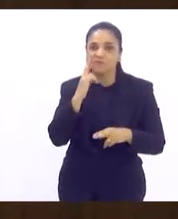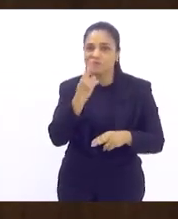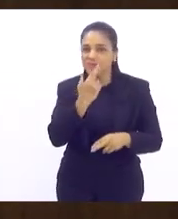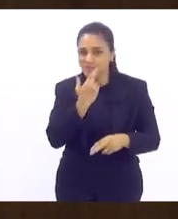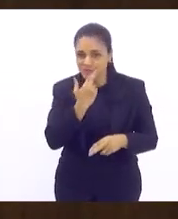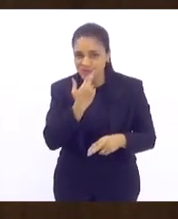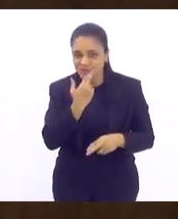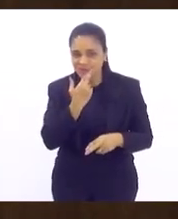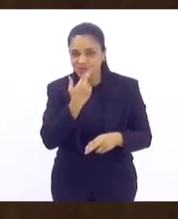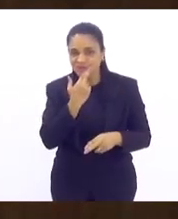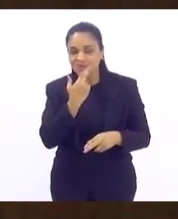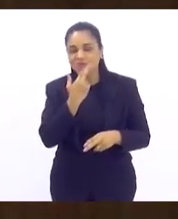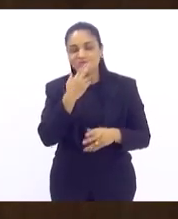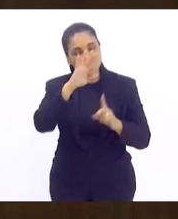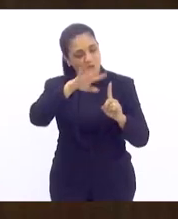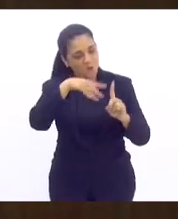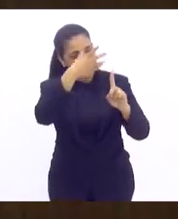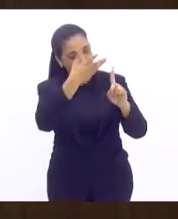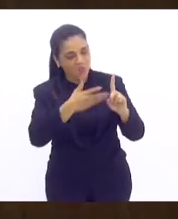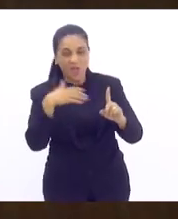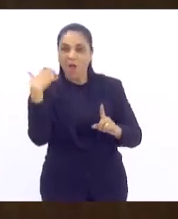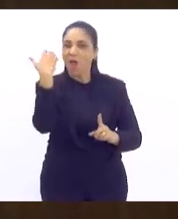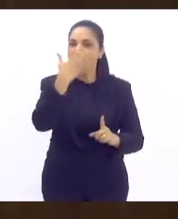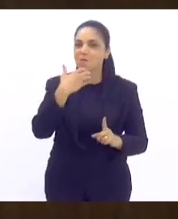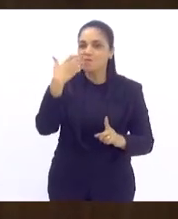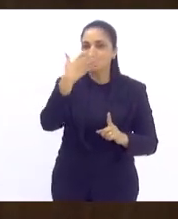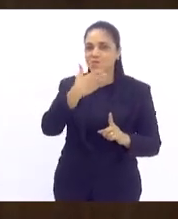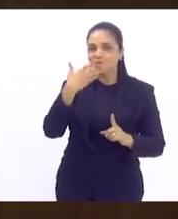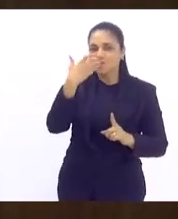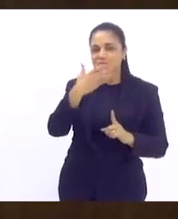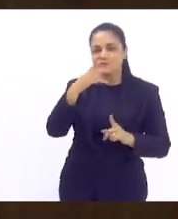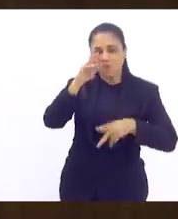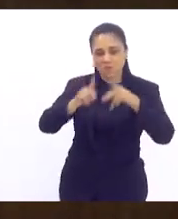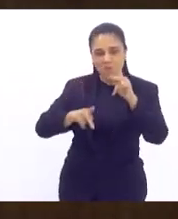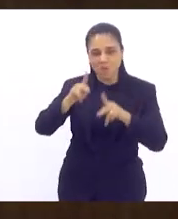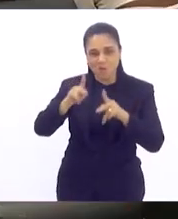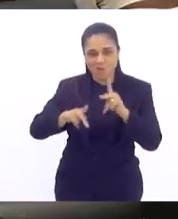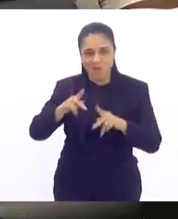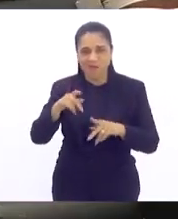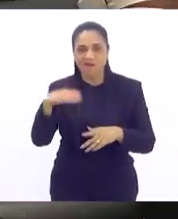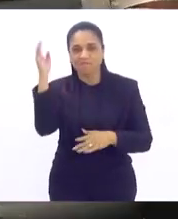esse grande músico da música popular brasileira. Obrigado.